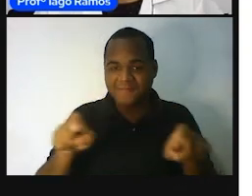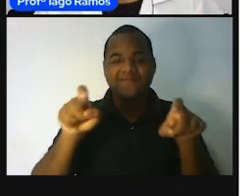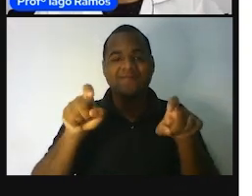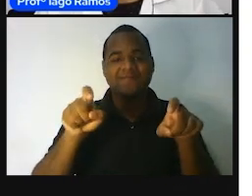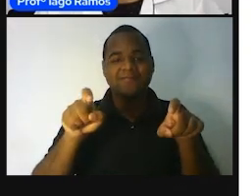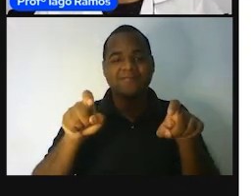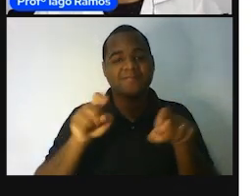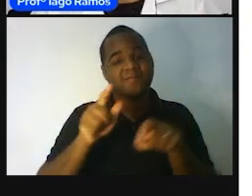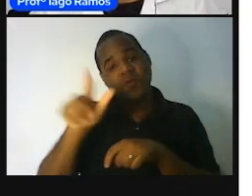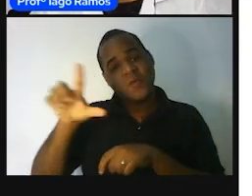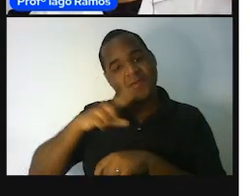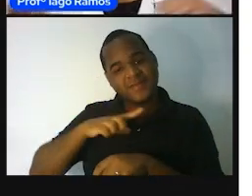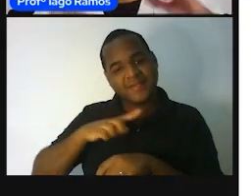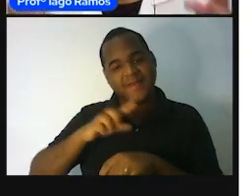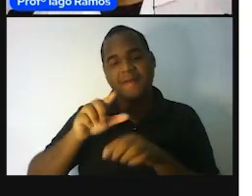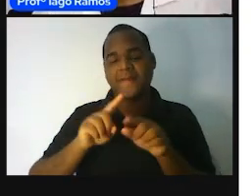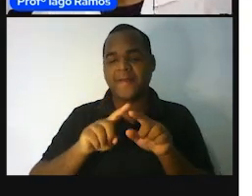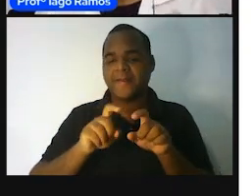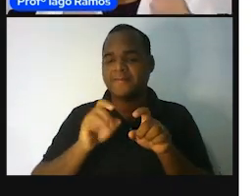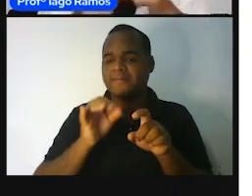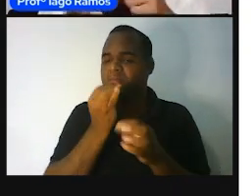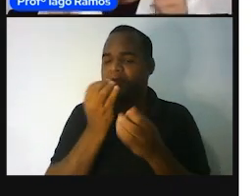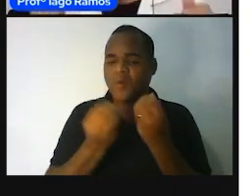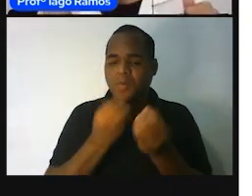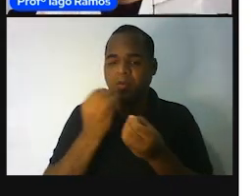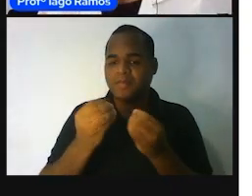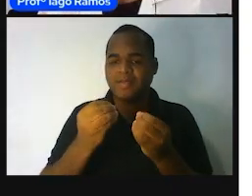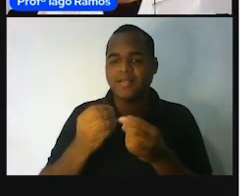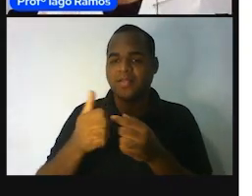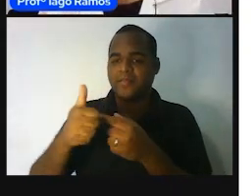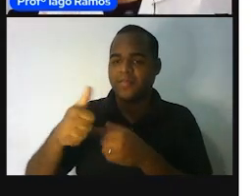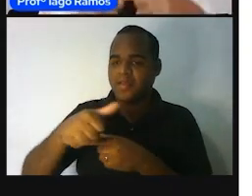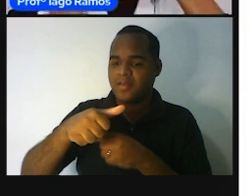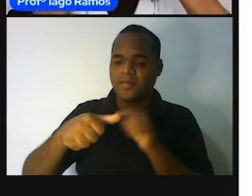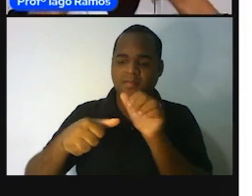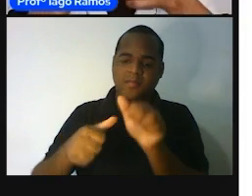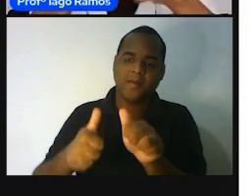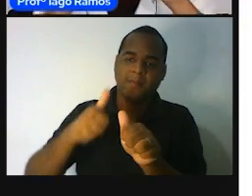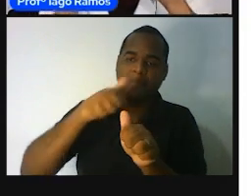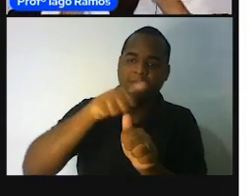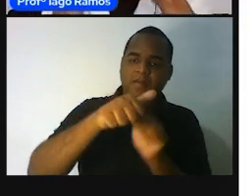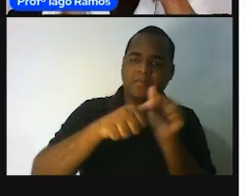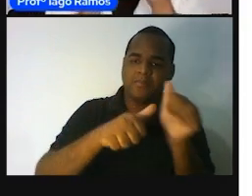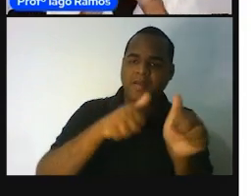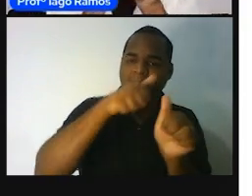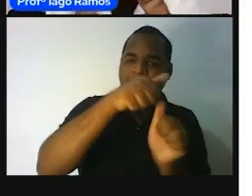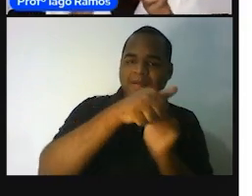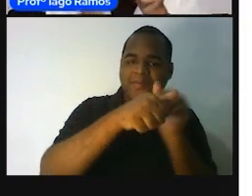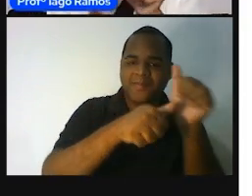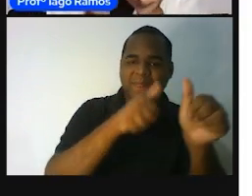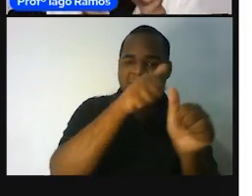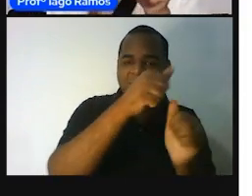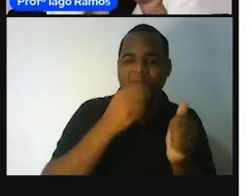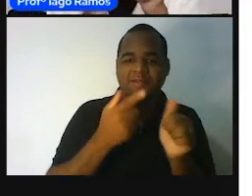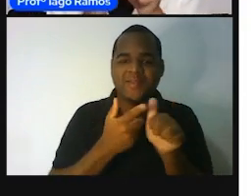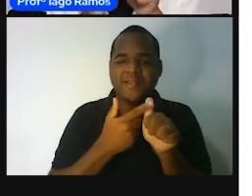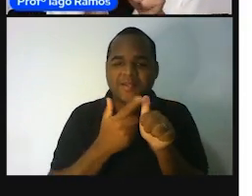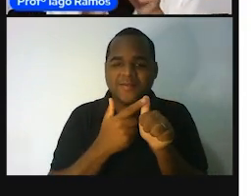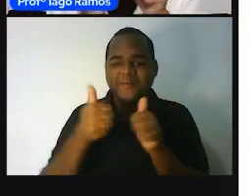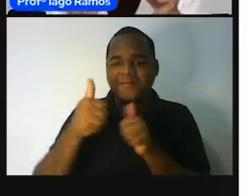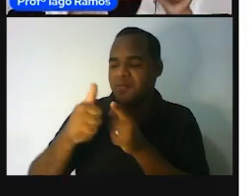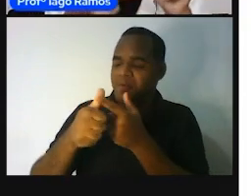e que eles são medidos do tamanho do Dr. Ternas e polegada. E esse polegada tem a ver com esse pé menor, com